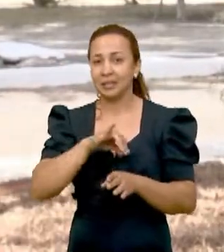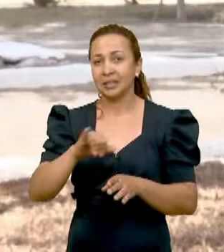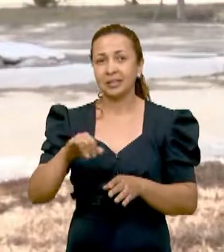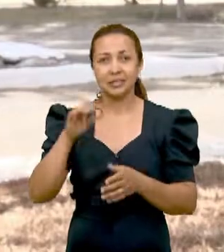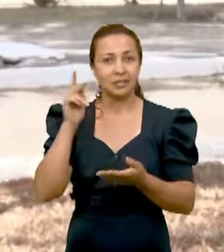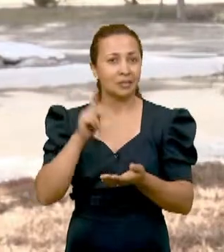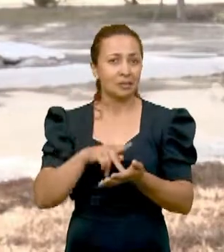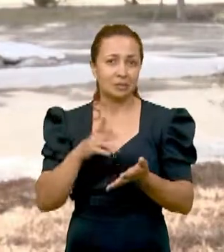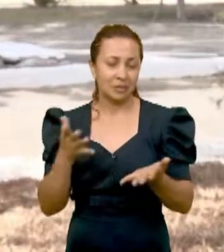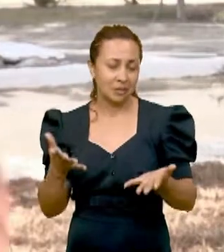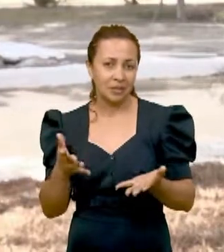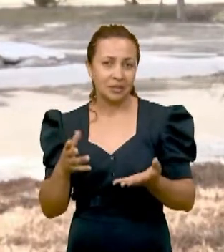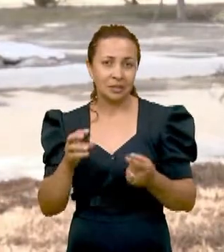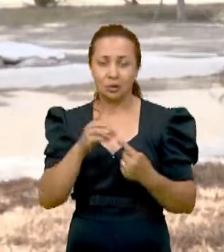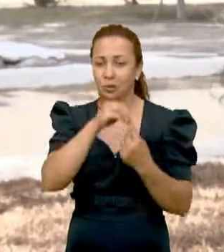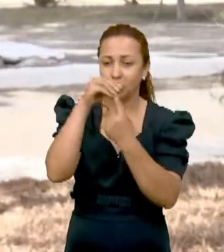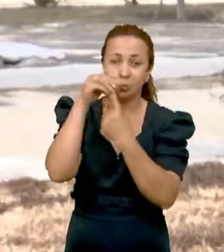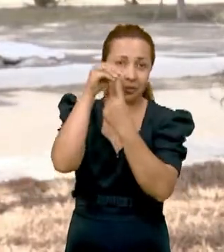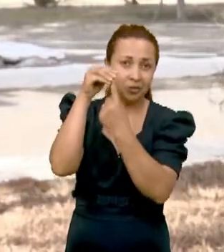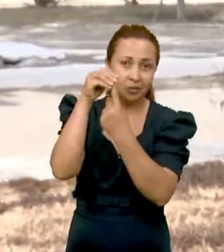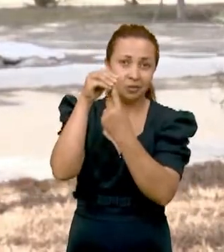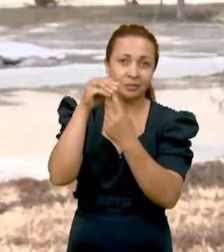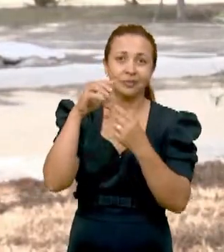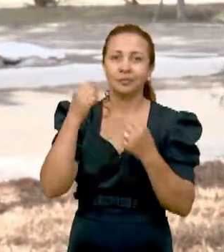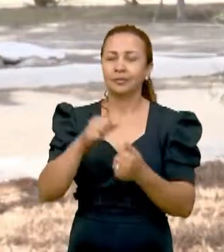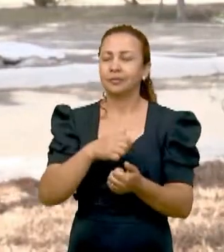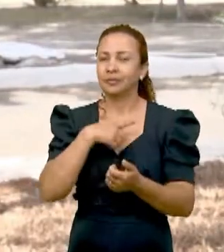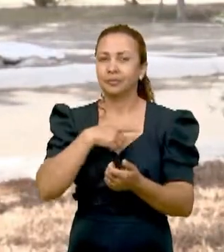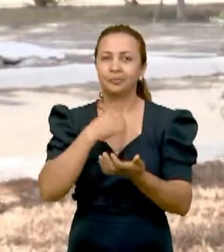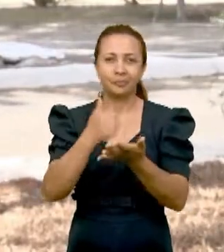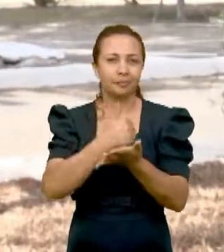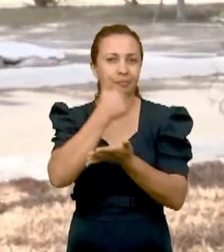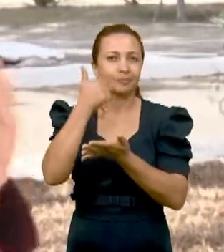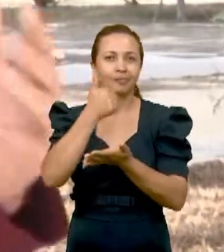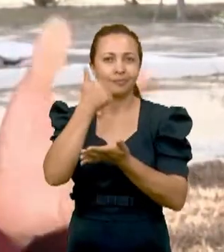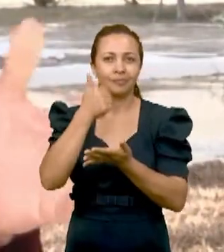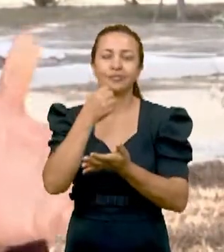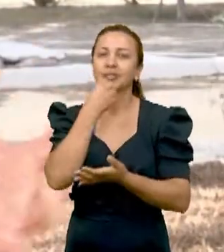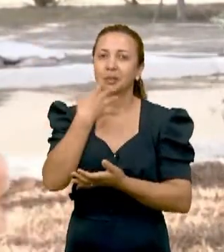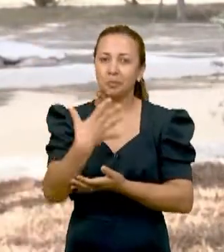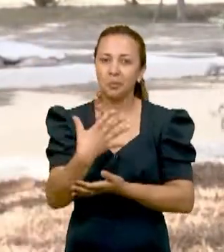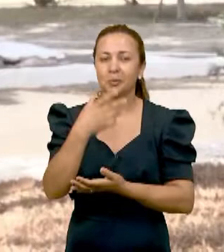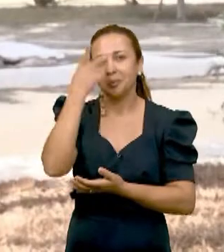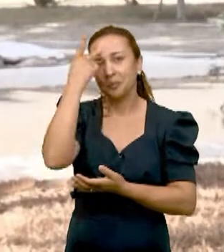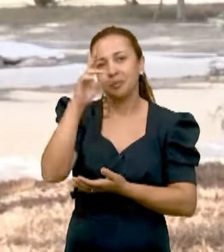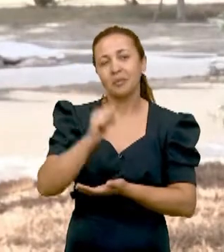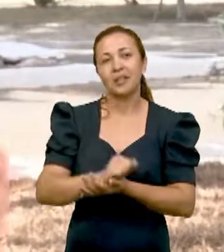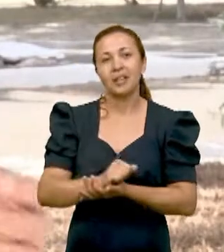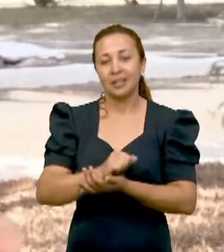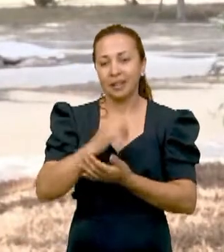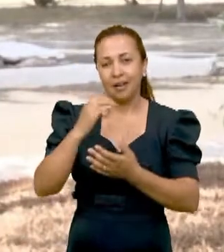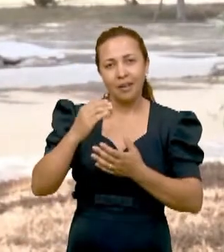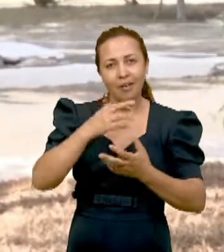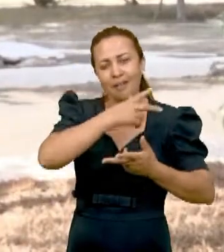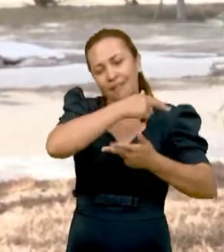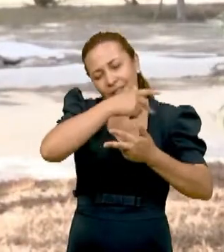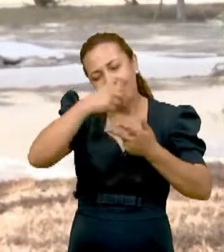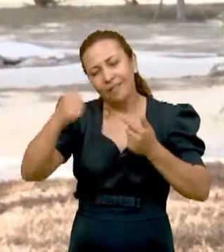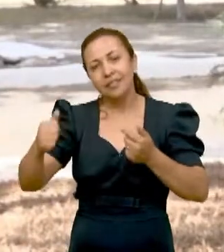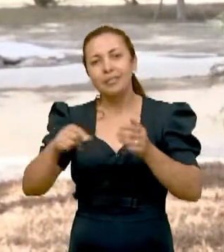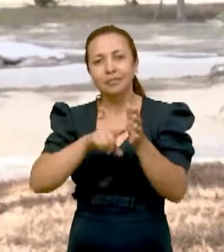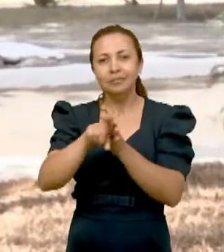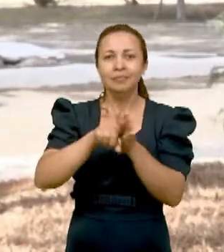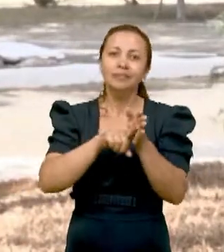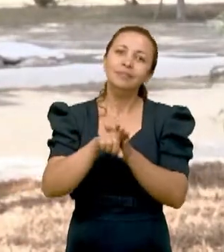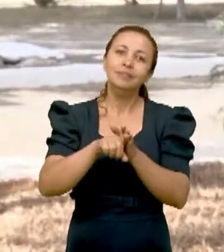traduzidos, publicados em inglês, eu tive sorte de encontrar alguns livros, vários livros já